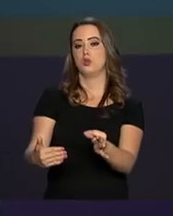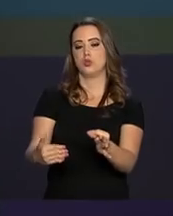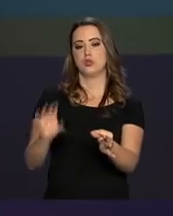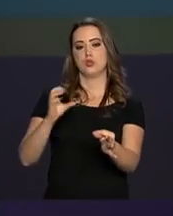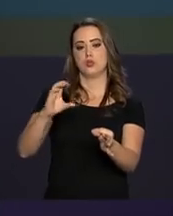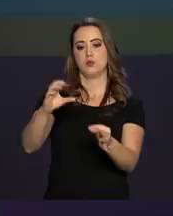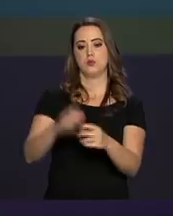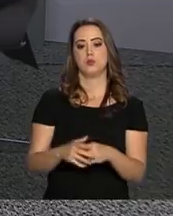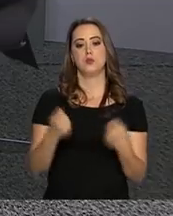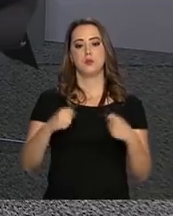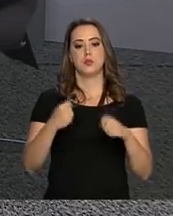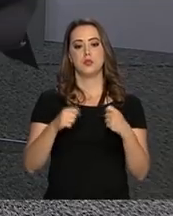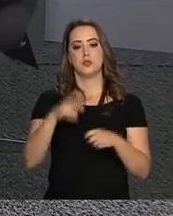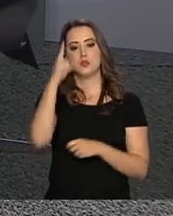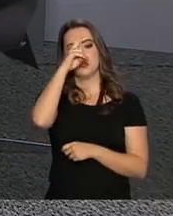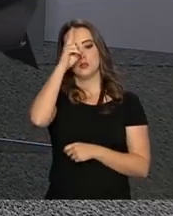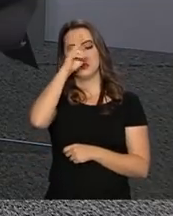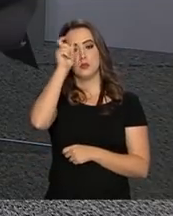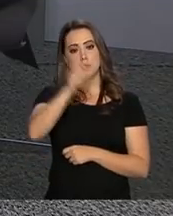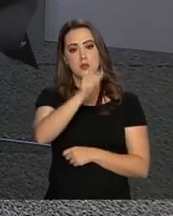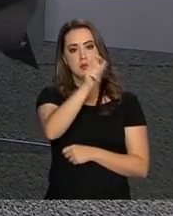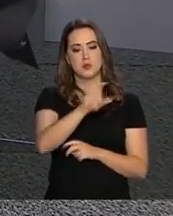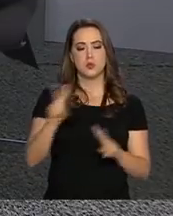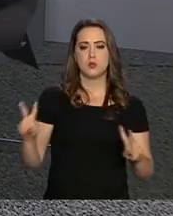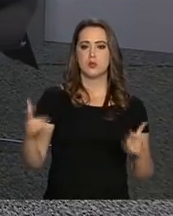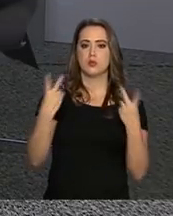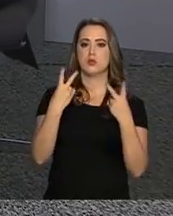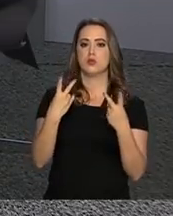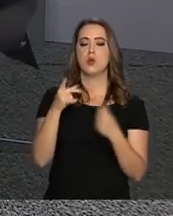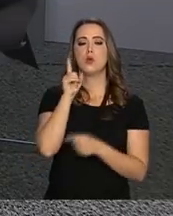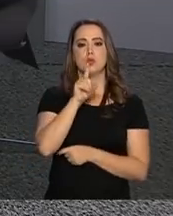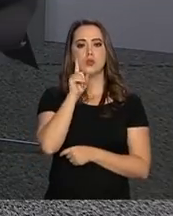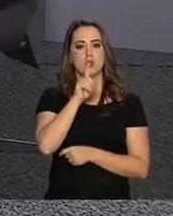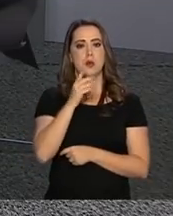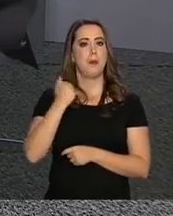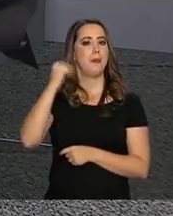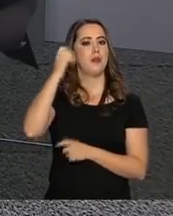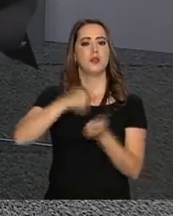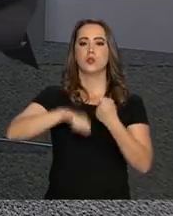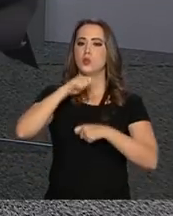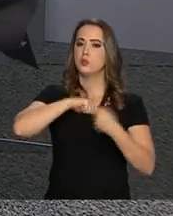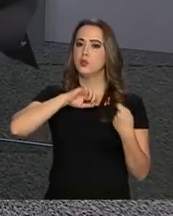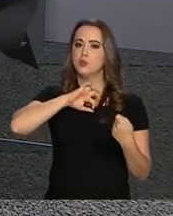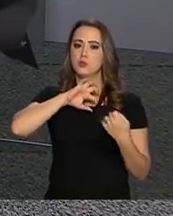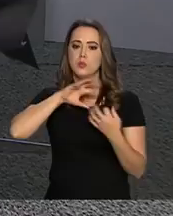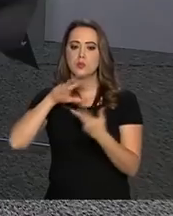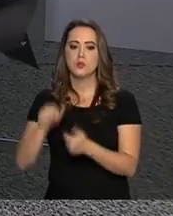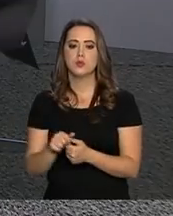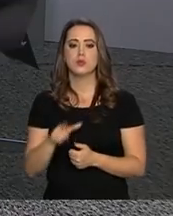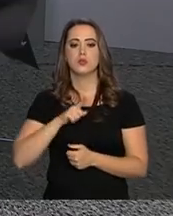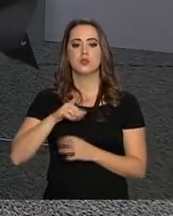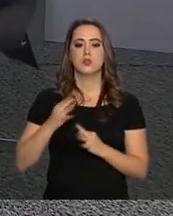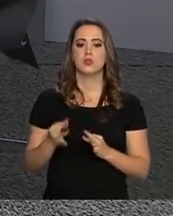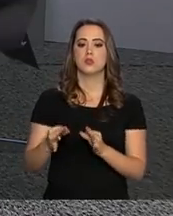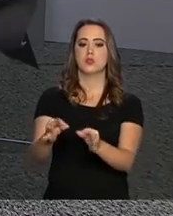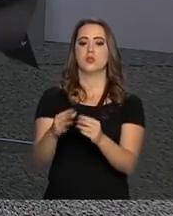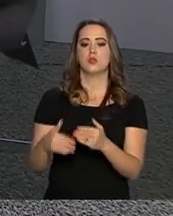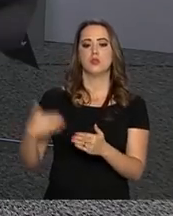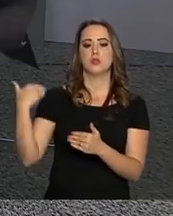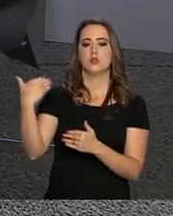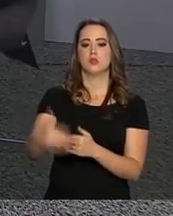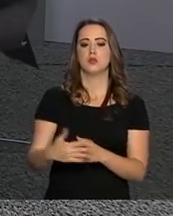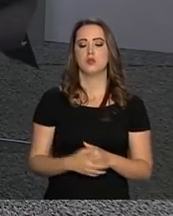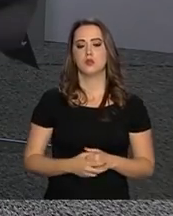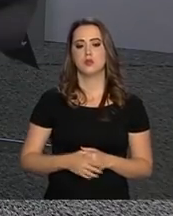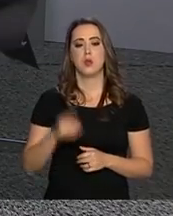que lembrar, pelo espectador, que, a quem nos assiste, os Estados Unidos é a maior economia mundial, tem tecnologia de ponta,